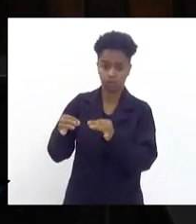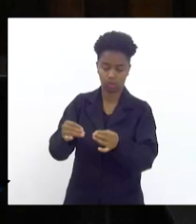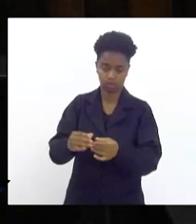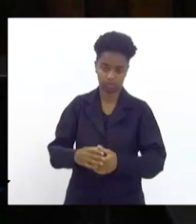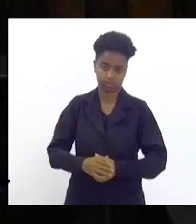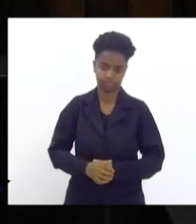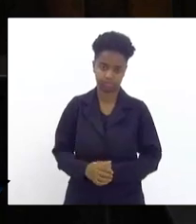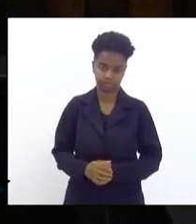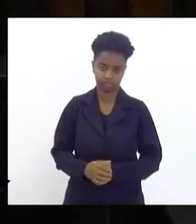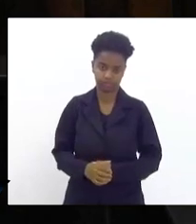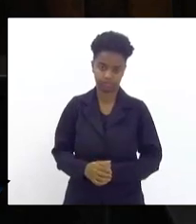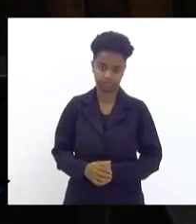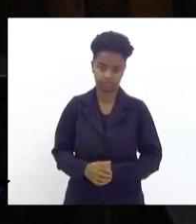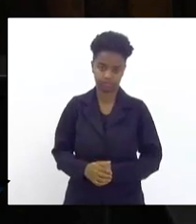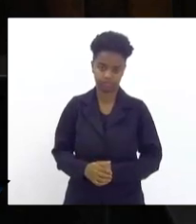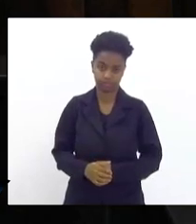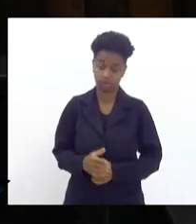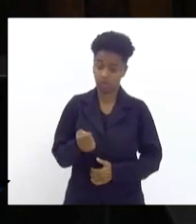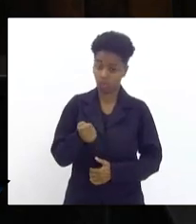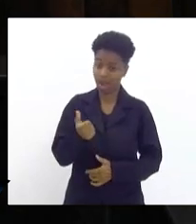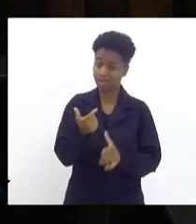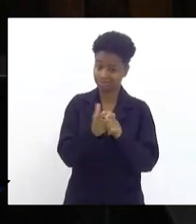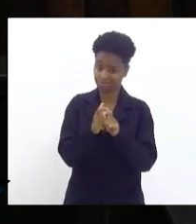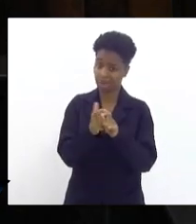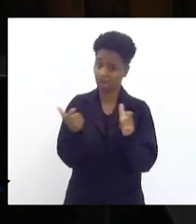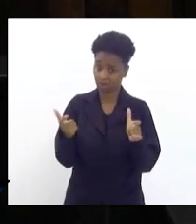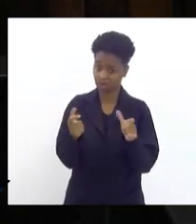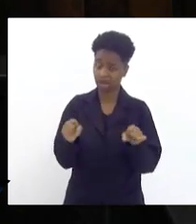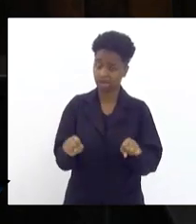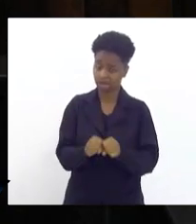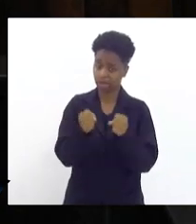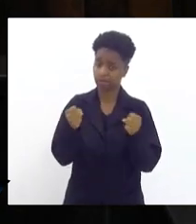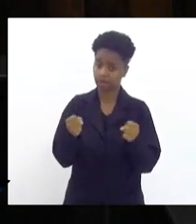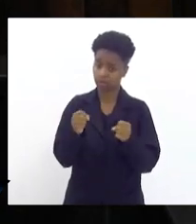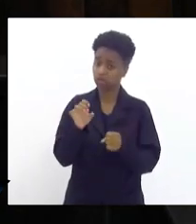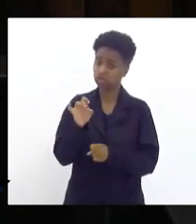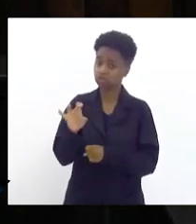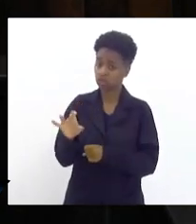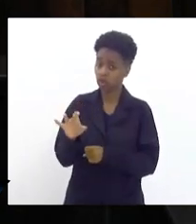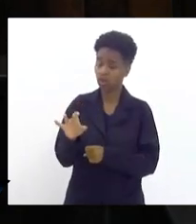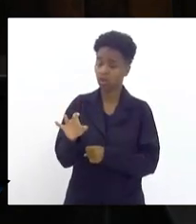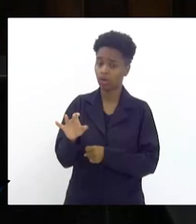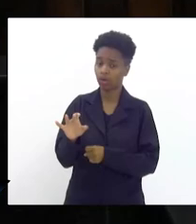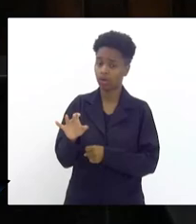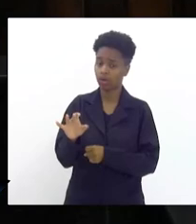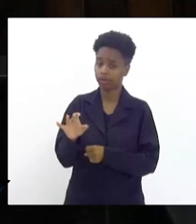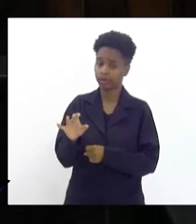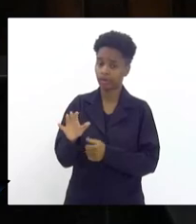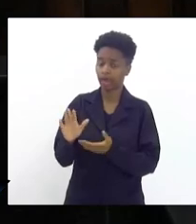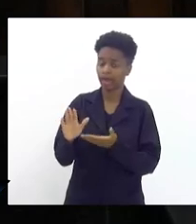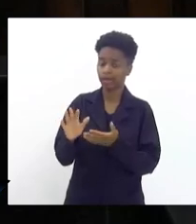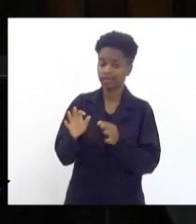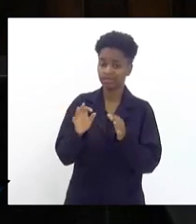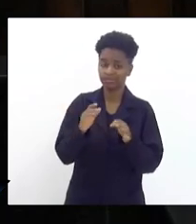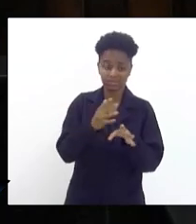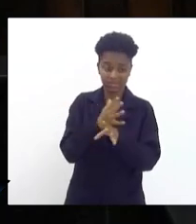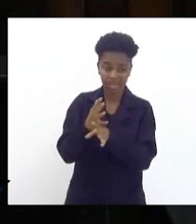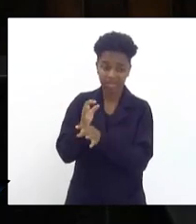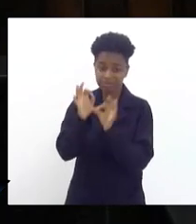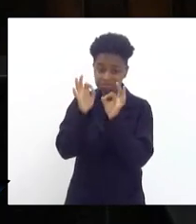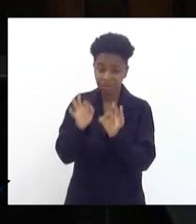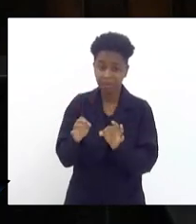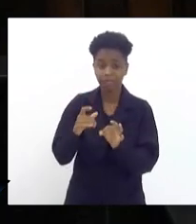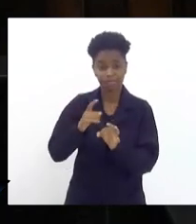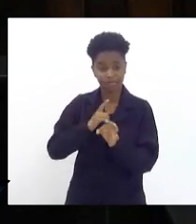quase a maioria, só não estão quebrados ser exatamente aqueles que